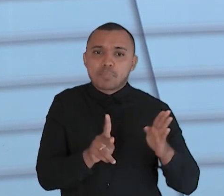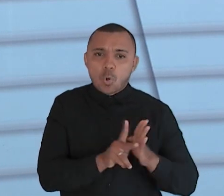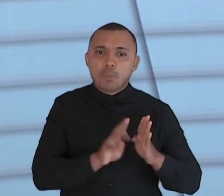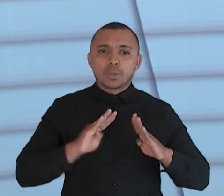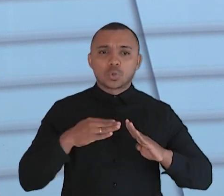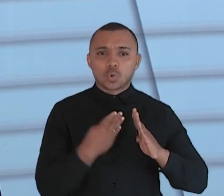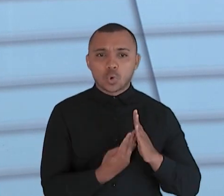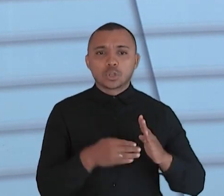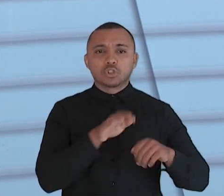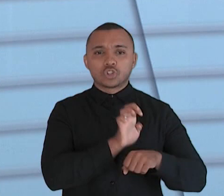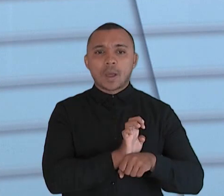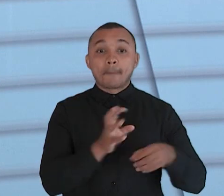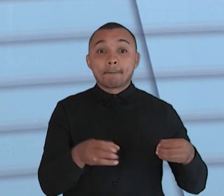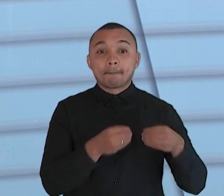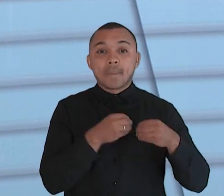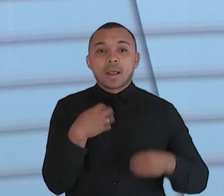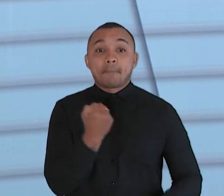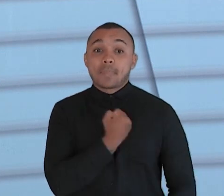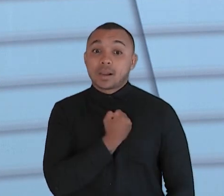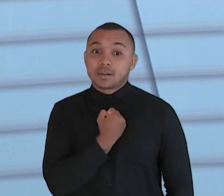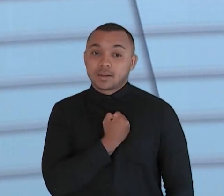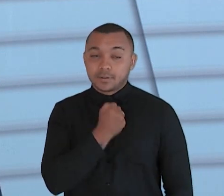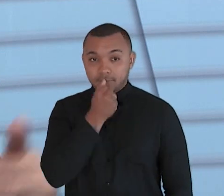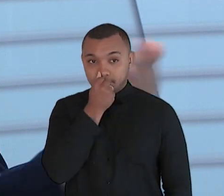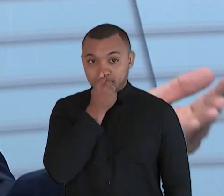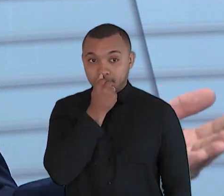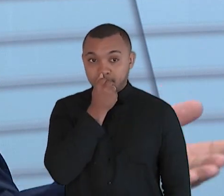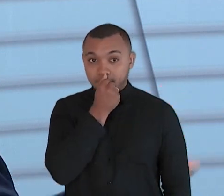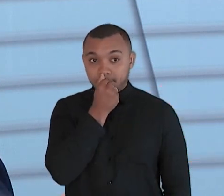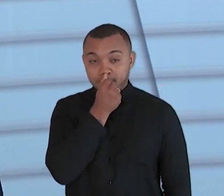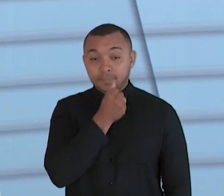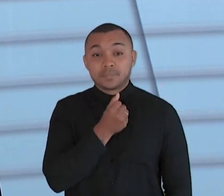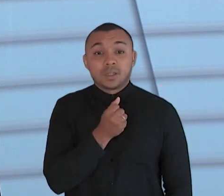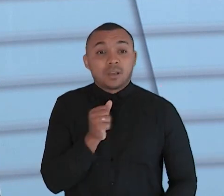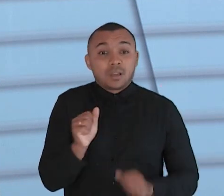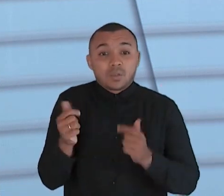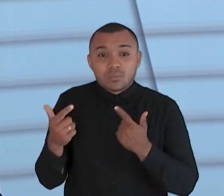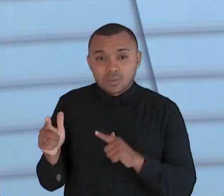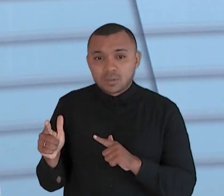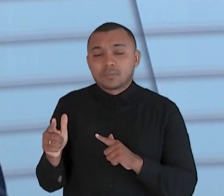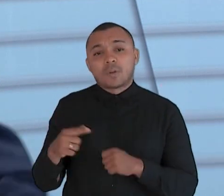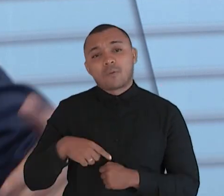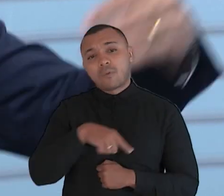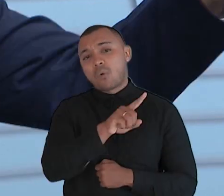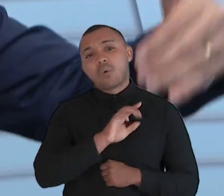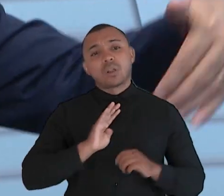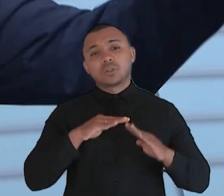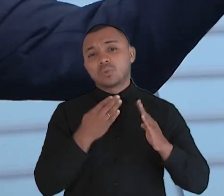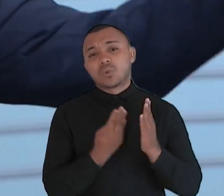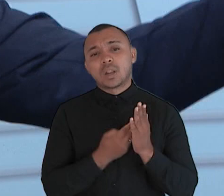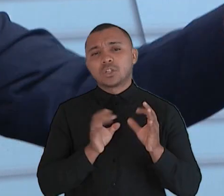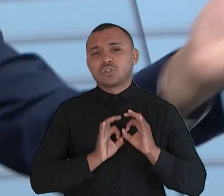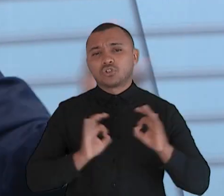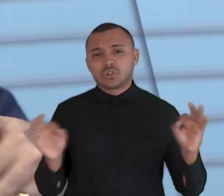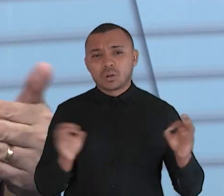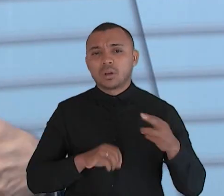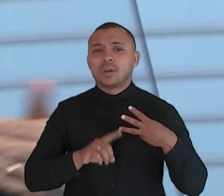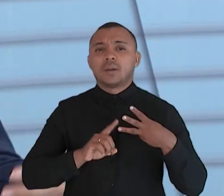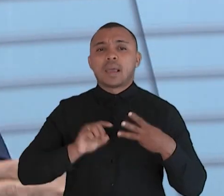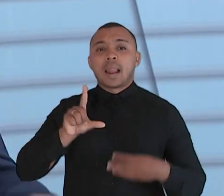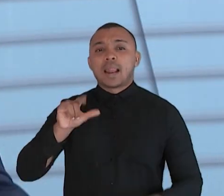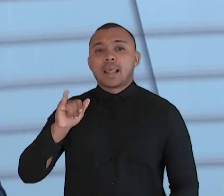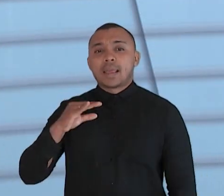que fica ali na Parangaba, de frente ao Frotinha da Parangaba. se não fosse lá e tinha que ir para o Castelo Branco, ficava mais distante, Liceu, mais distante ainda.